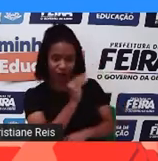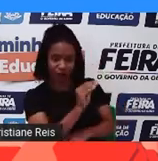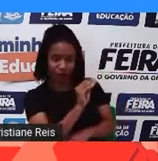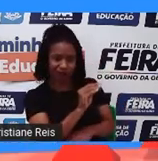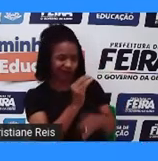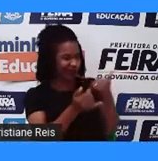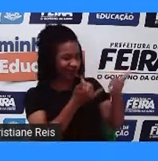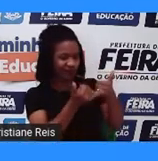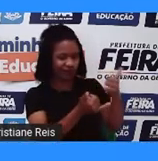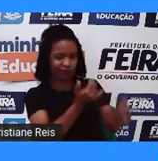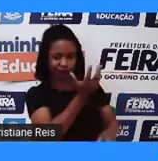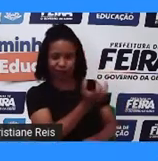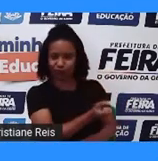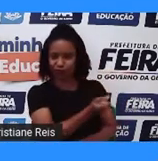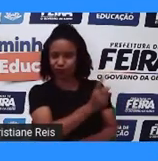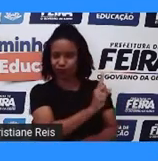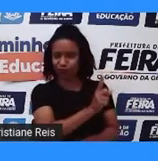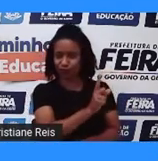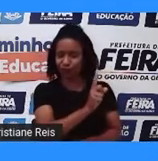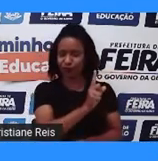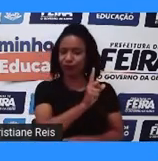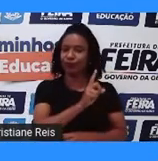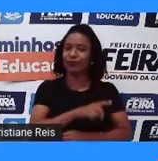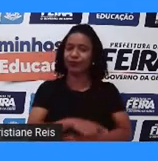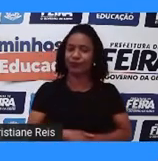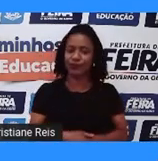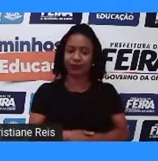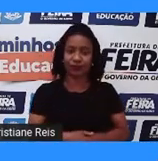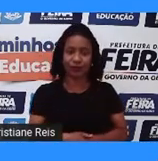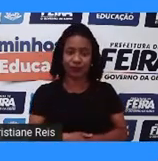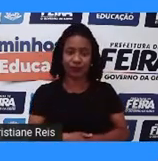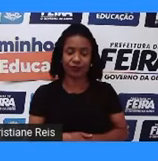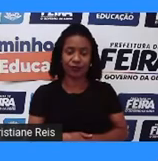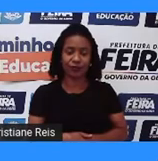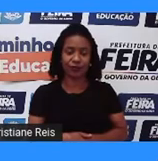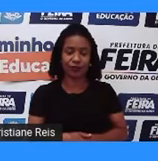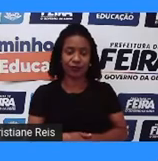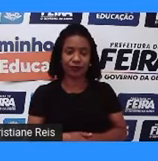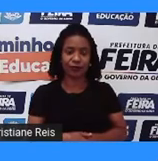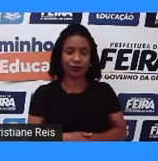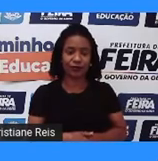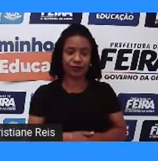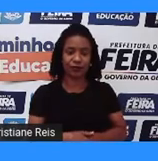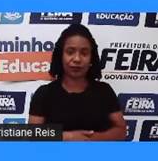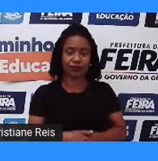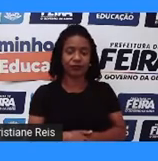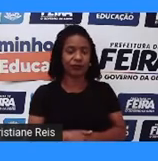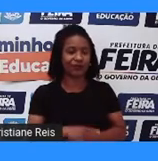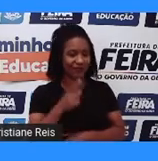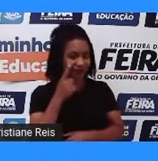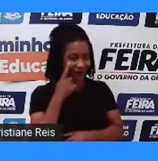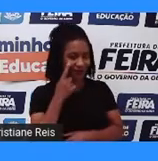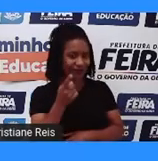brincadeira. Então, vejamos se essa alternativa é a alternativa correta.